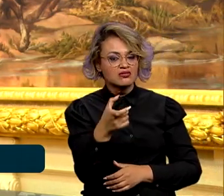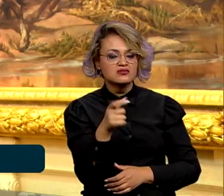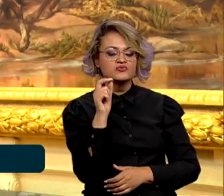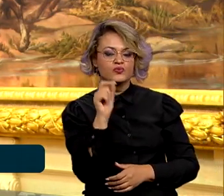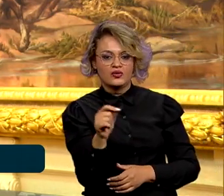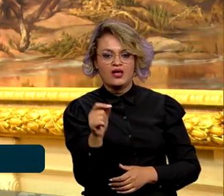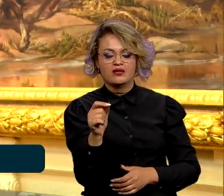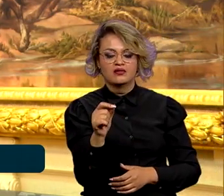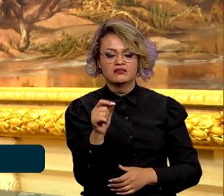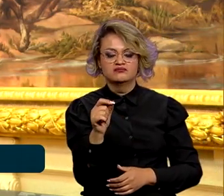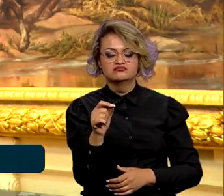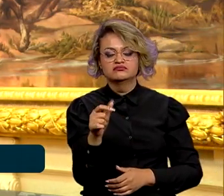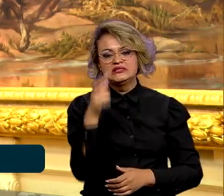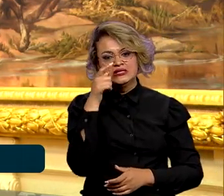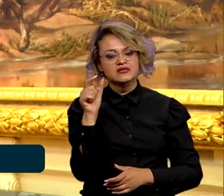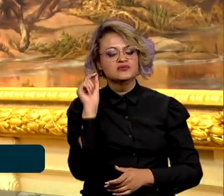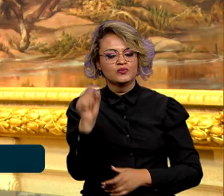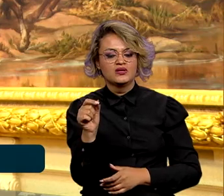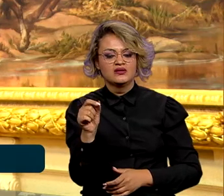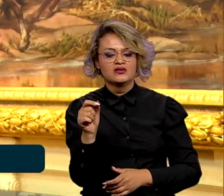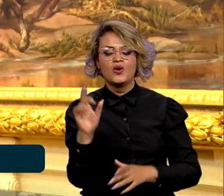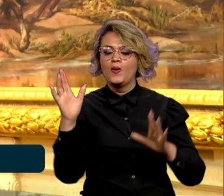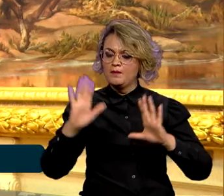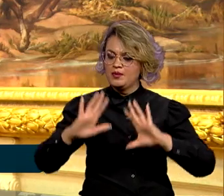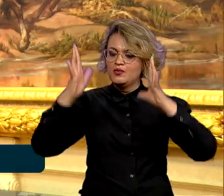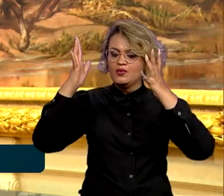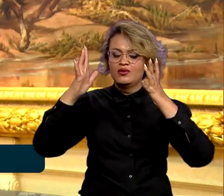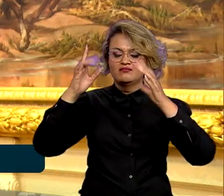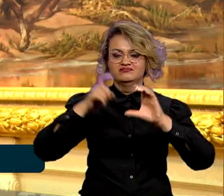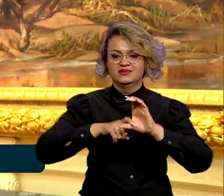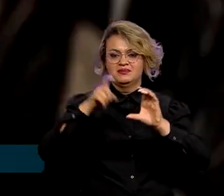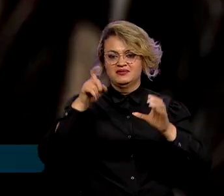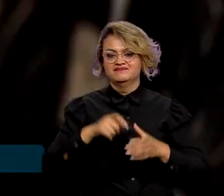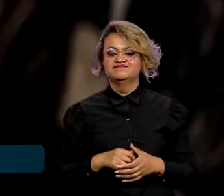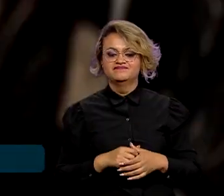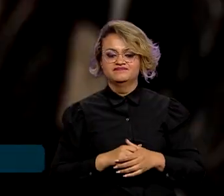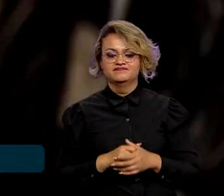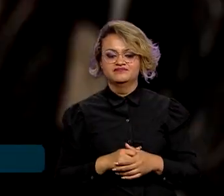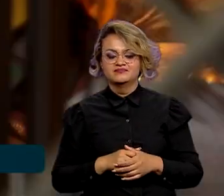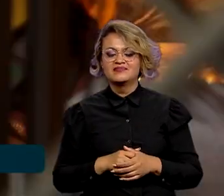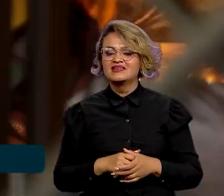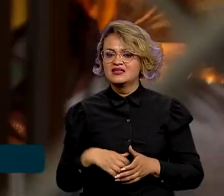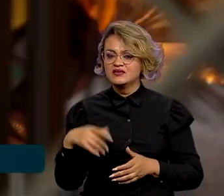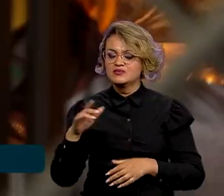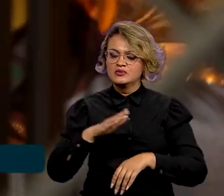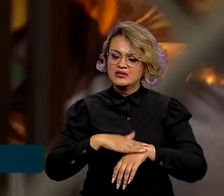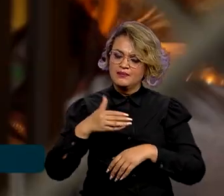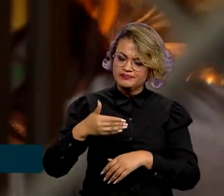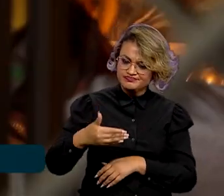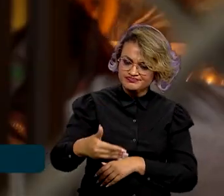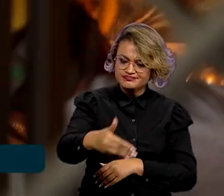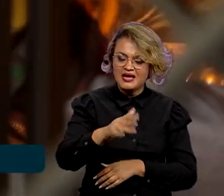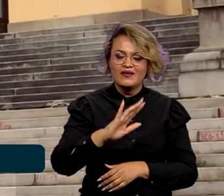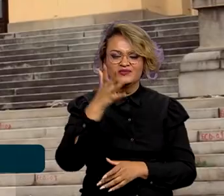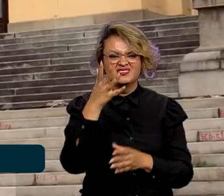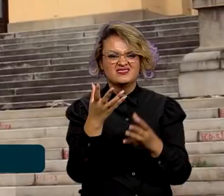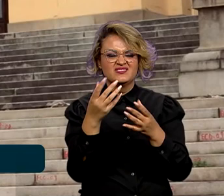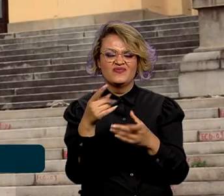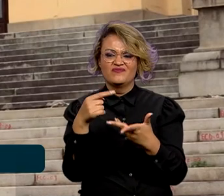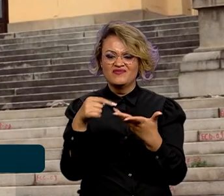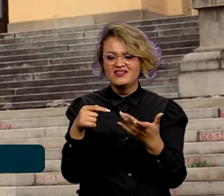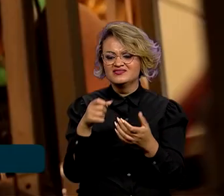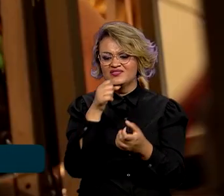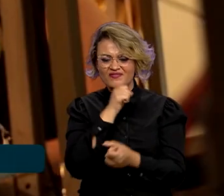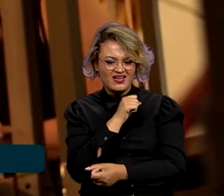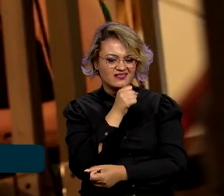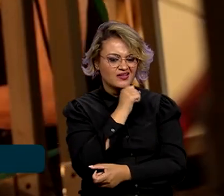justamente essa celebração à independência. A ação do tempo resultou no desgaste do